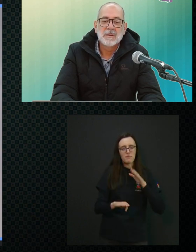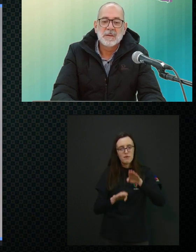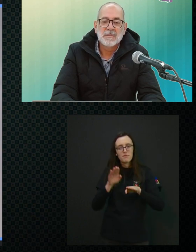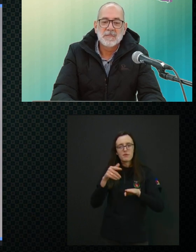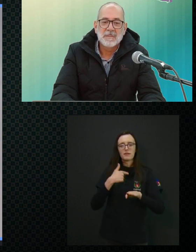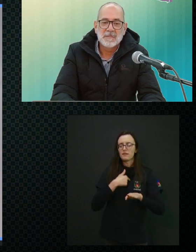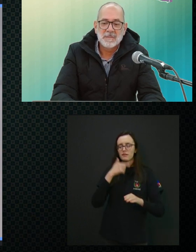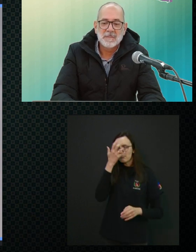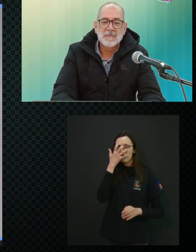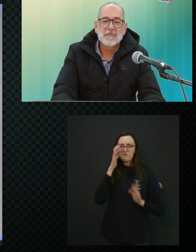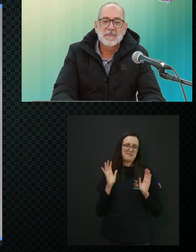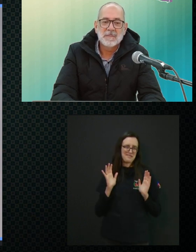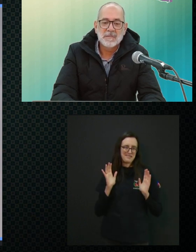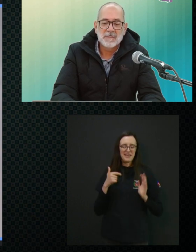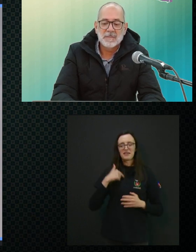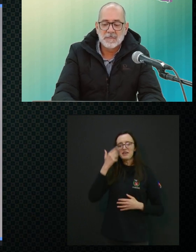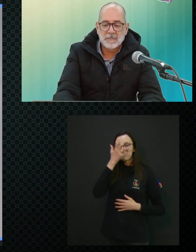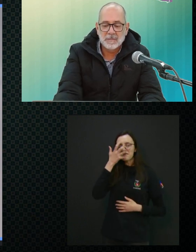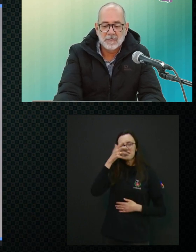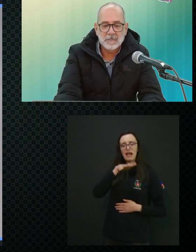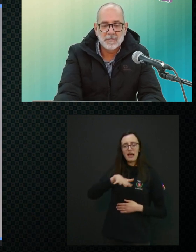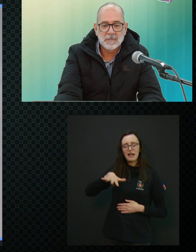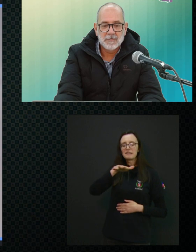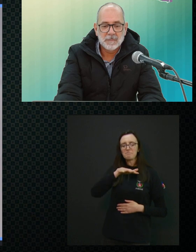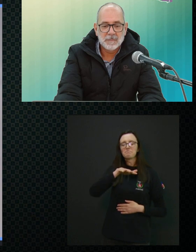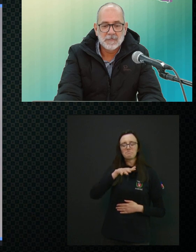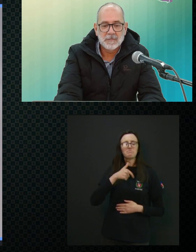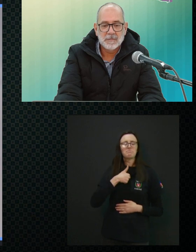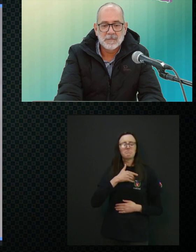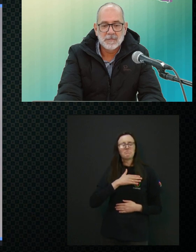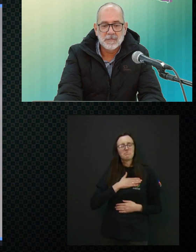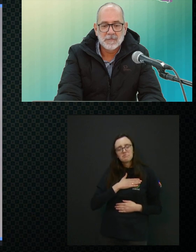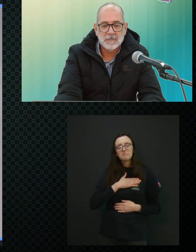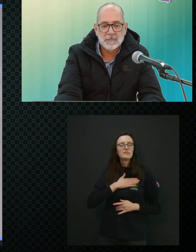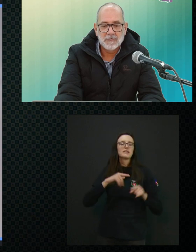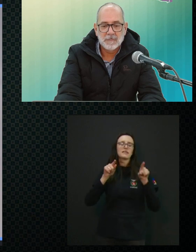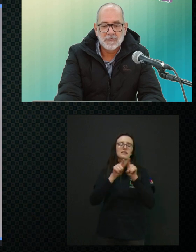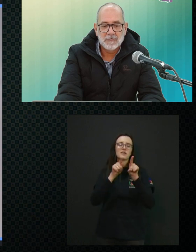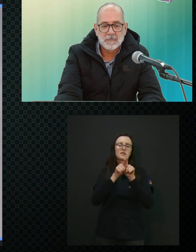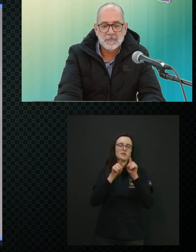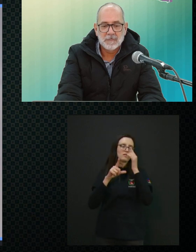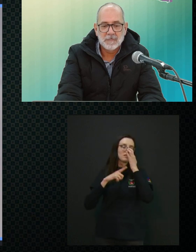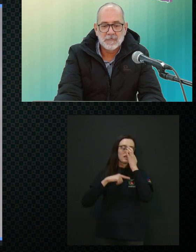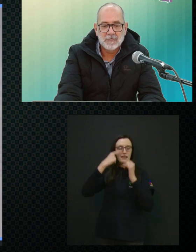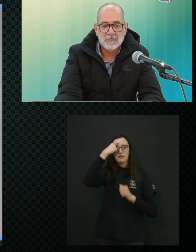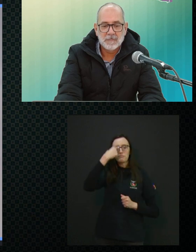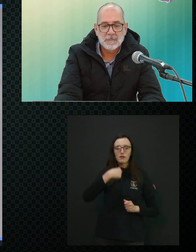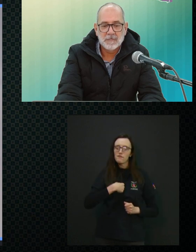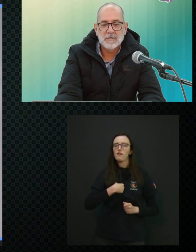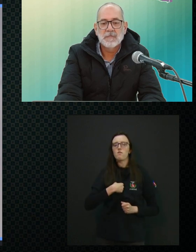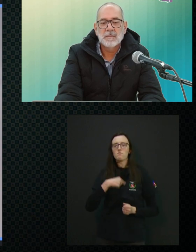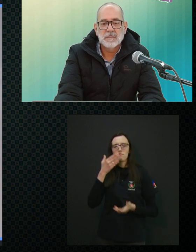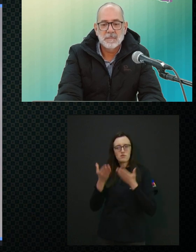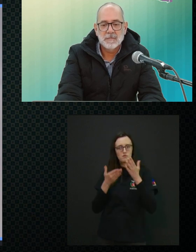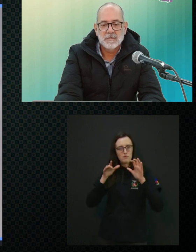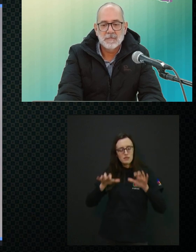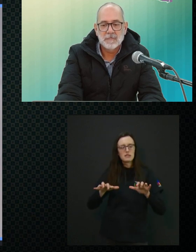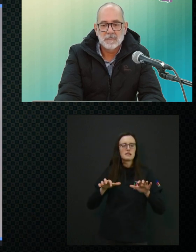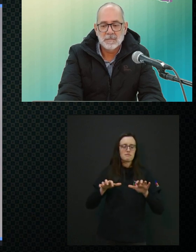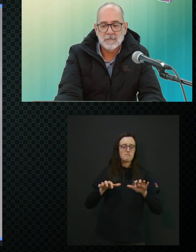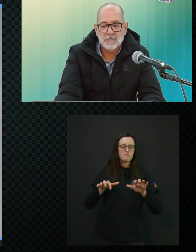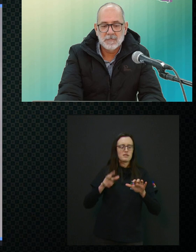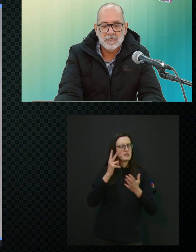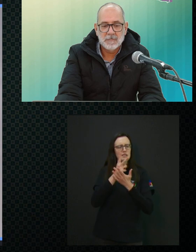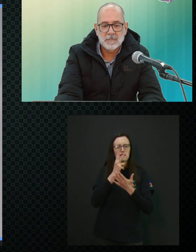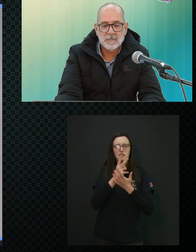me apaixonei pela área, né, acho que quem entra e tem, assim, um perfil para esse atendimento, acho que se